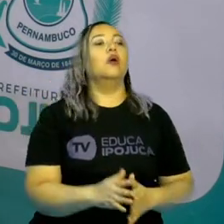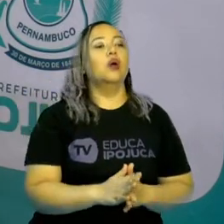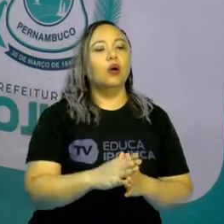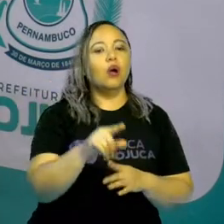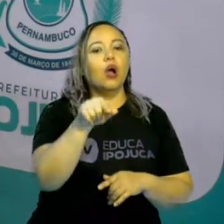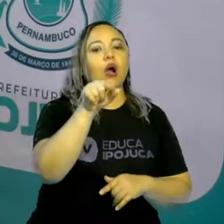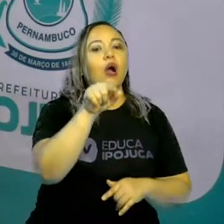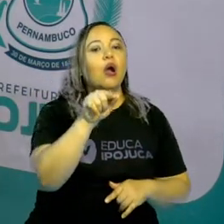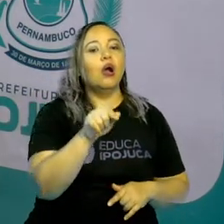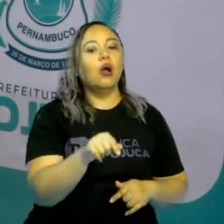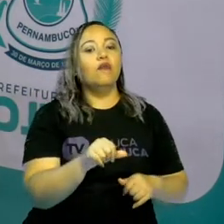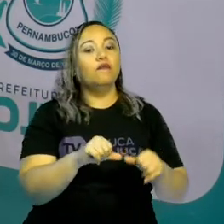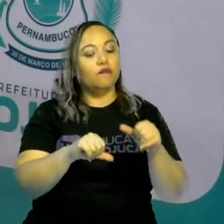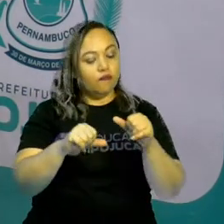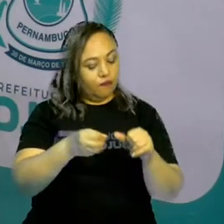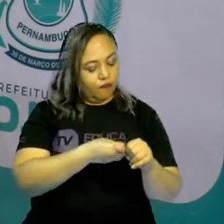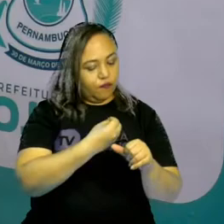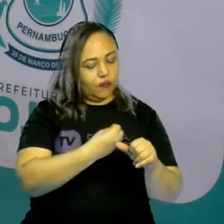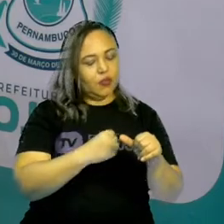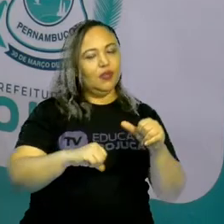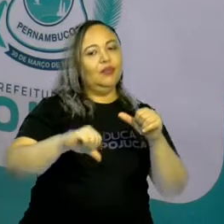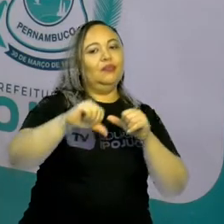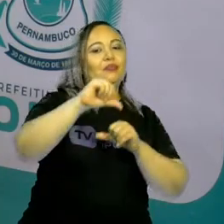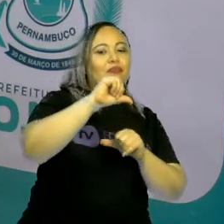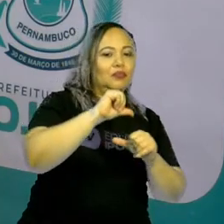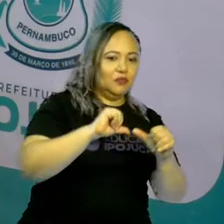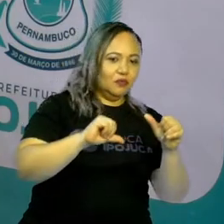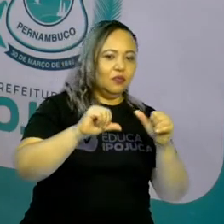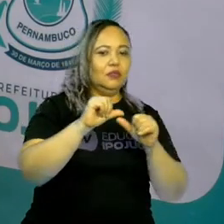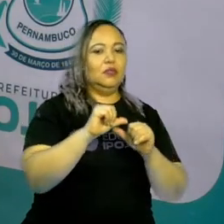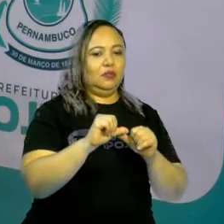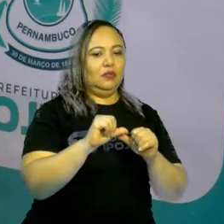acesso a essas coisas se torna difícil.